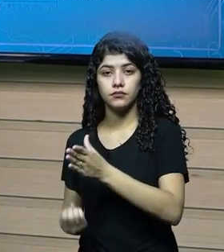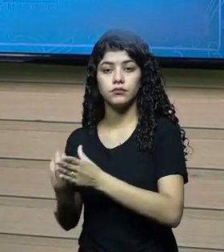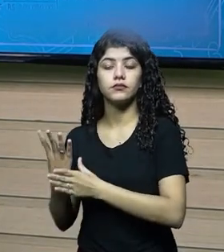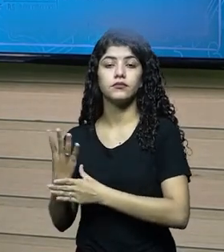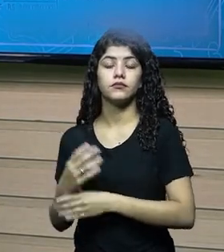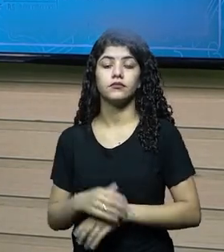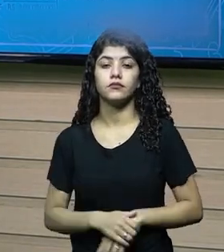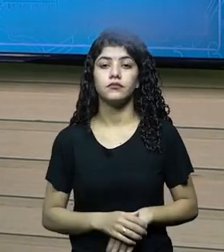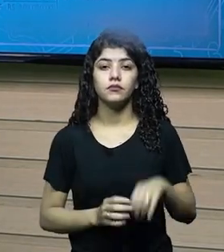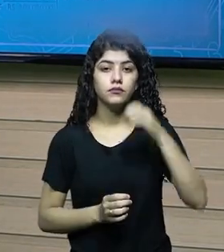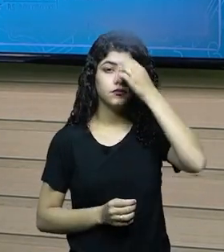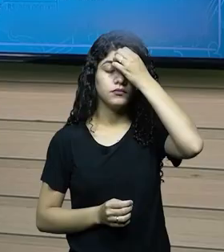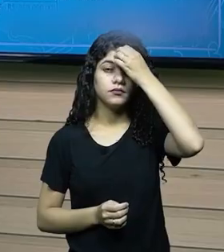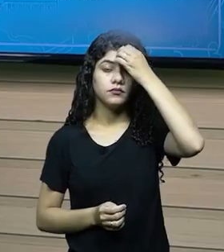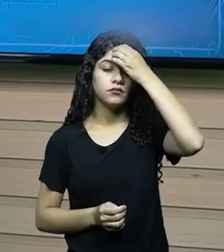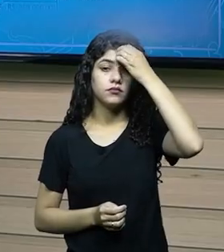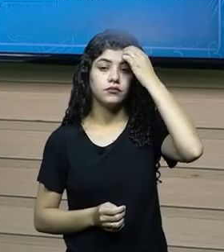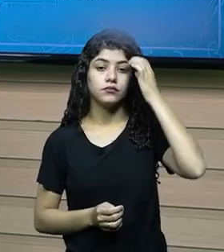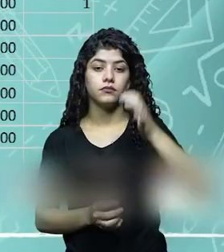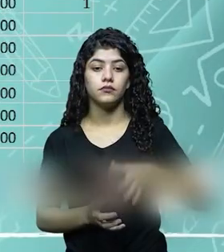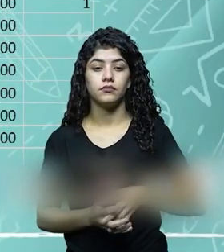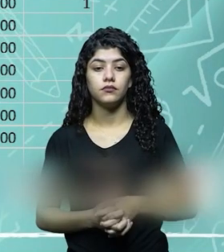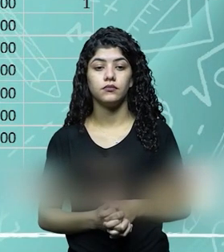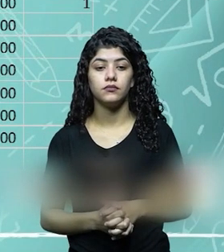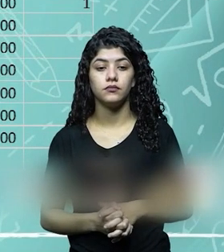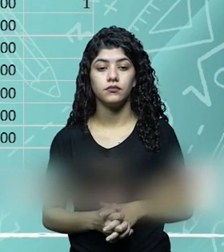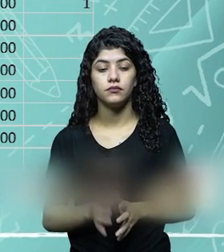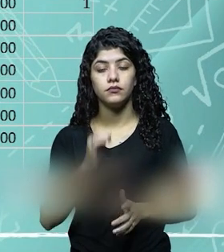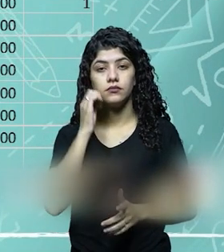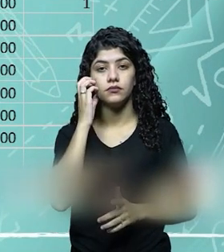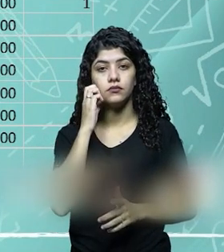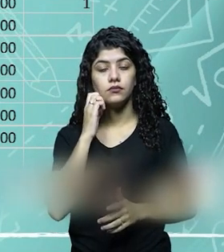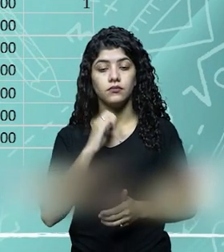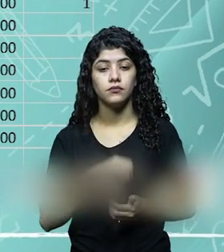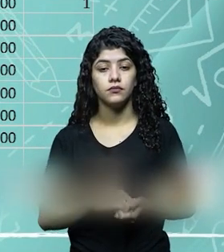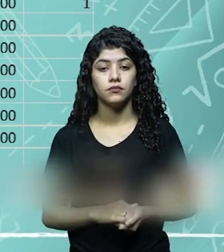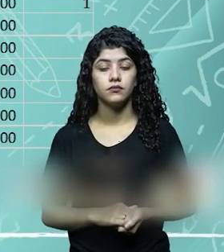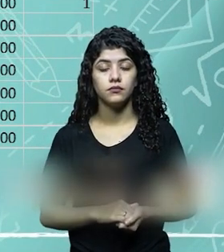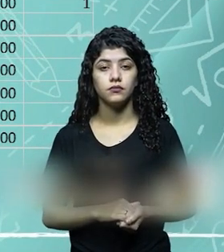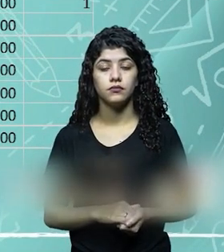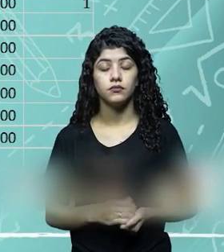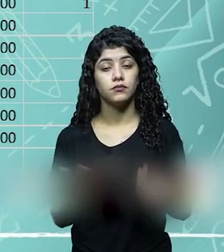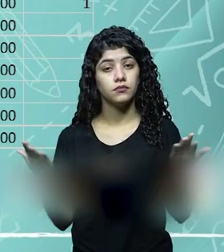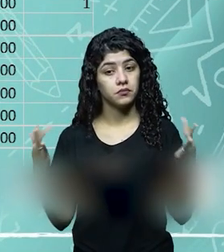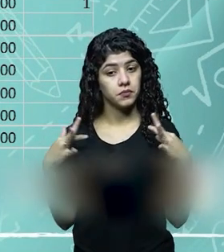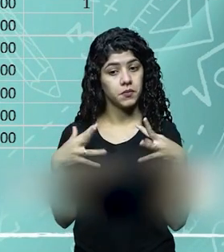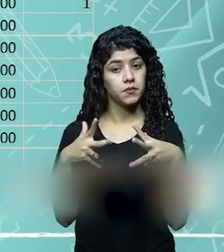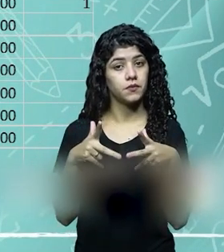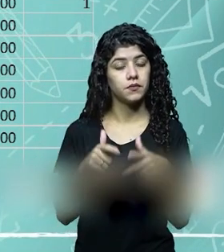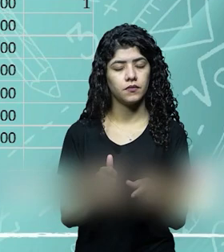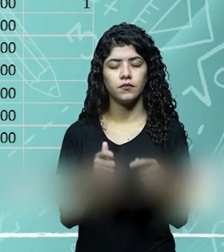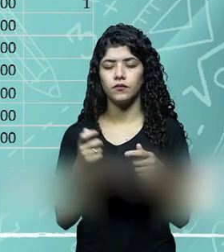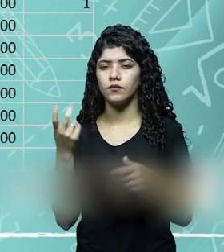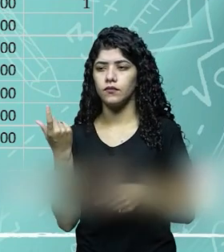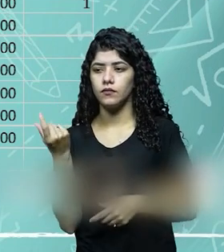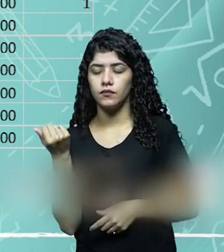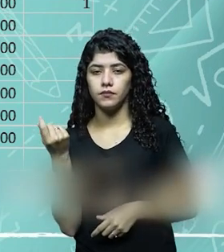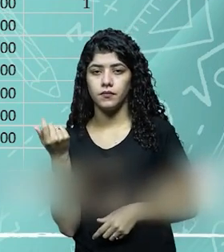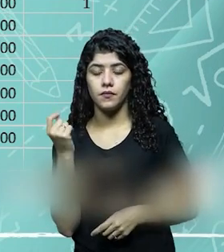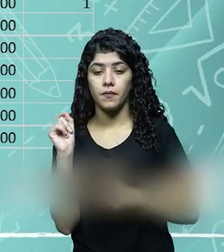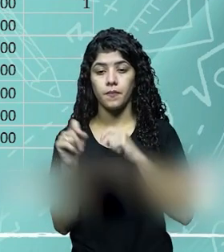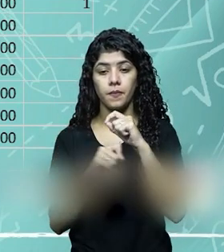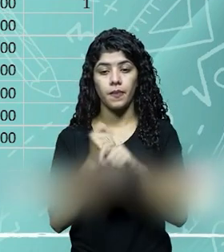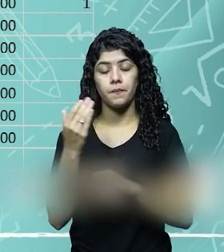conduzindo o seu processo de plantio e colheita, beleza, olha só, todo esse dinheiro saiu da conta